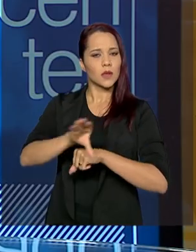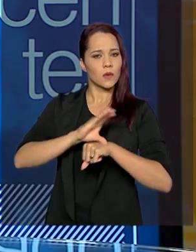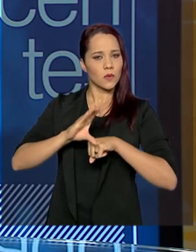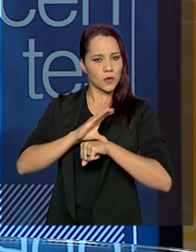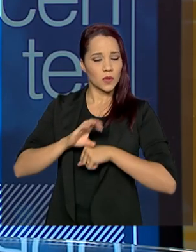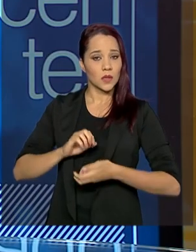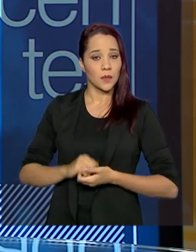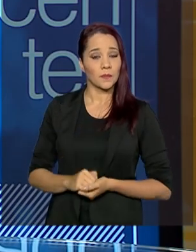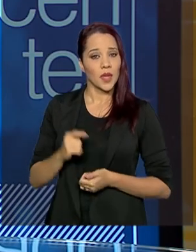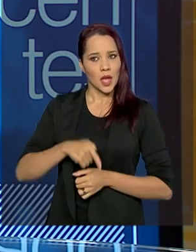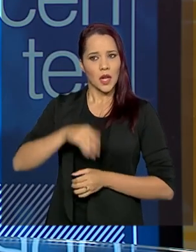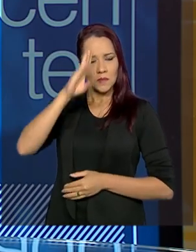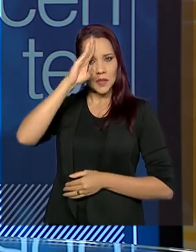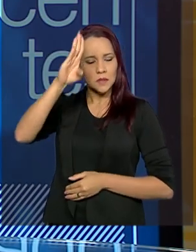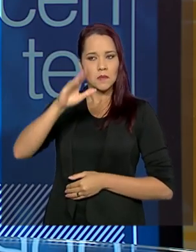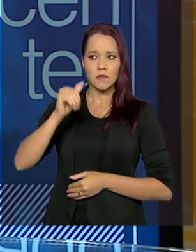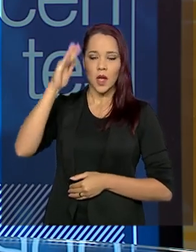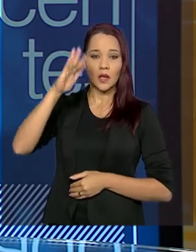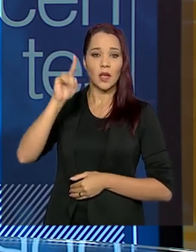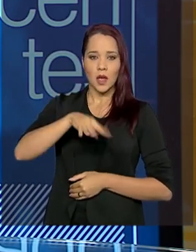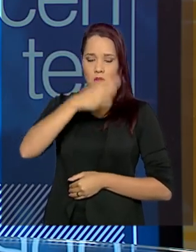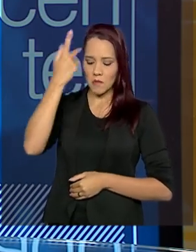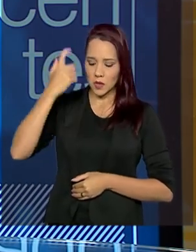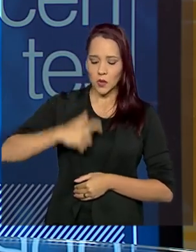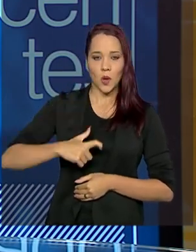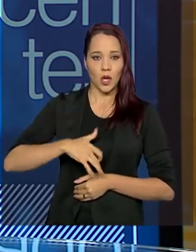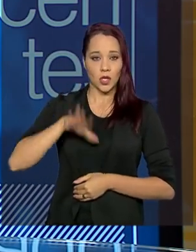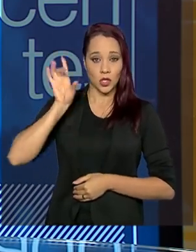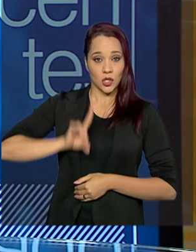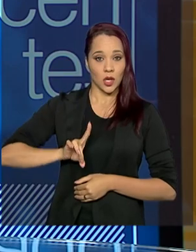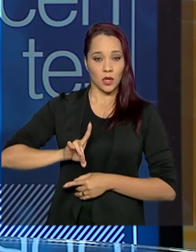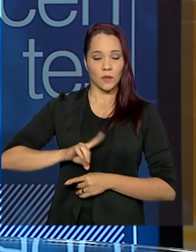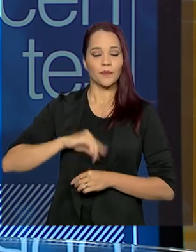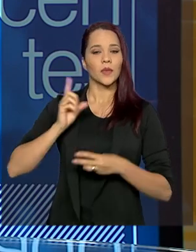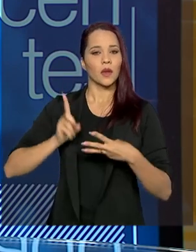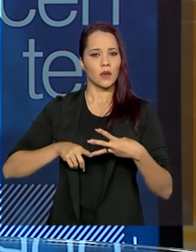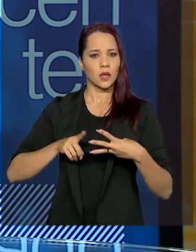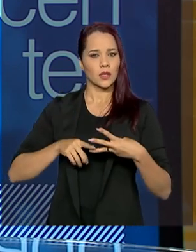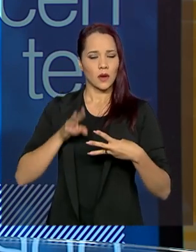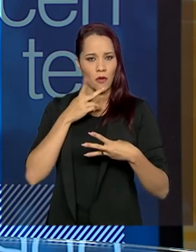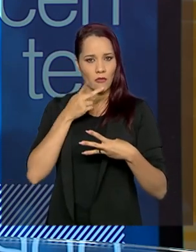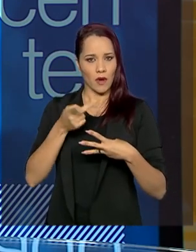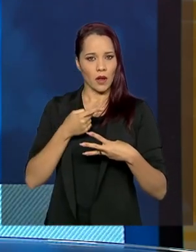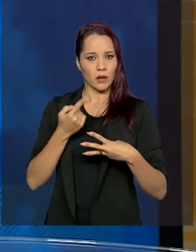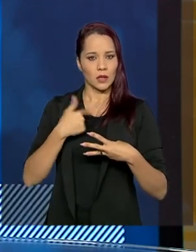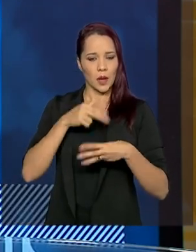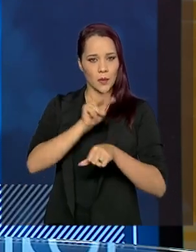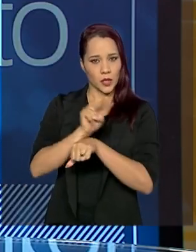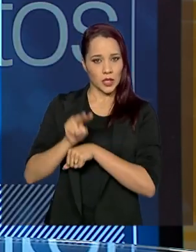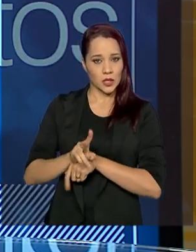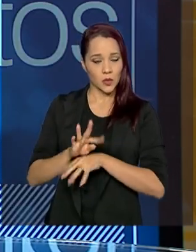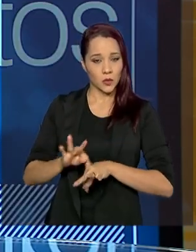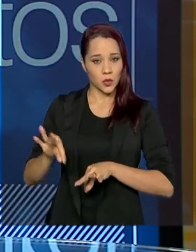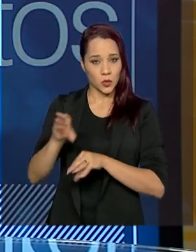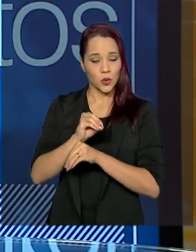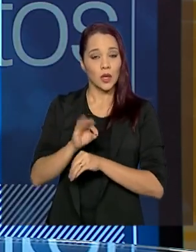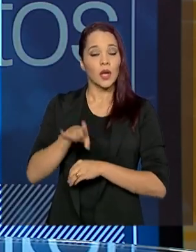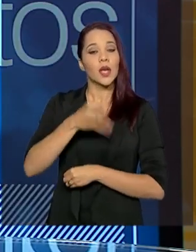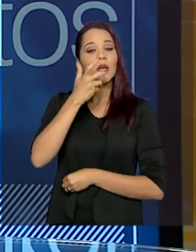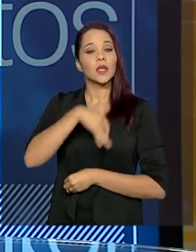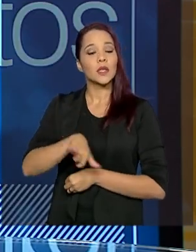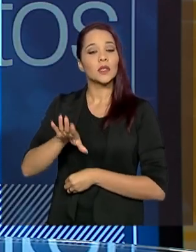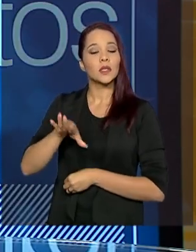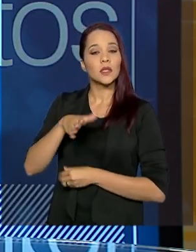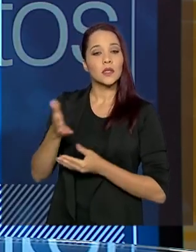Elas são prioridade absoluta, são sujeitos de direitos. E o terceiro ponto que eu destacaria da doutrina da proteção integral é que crianças e